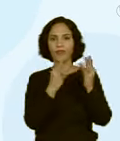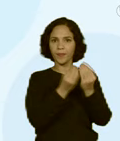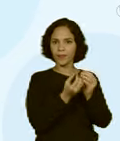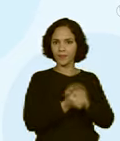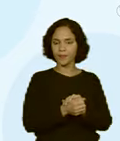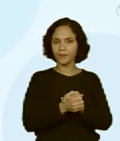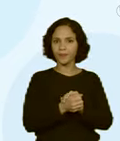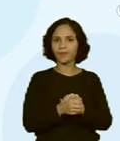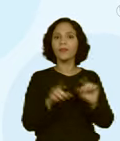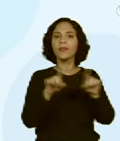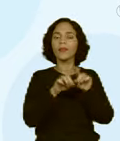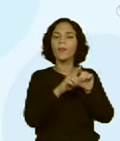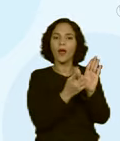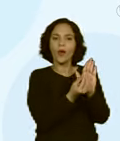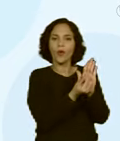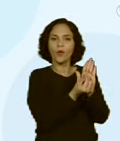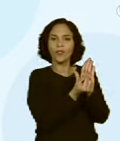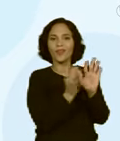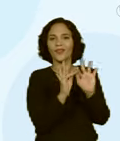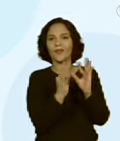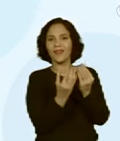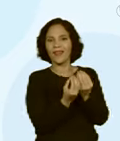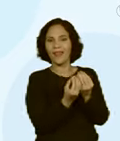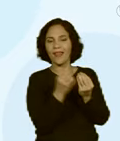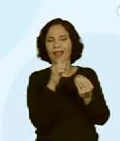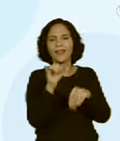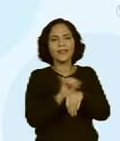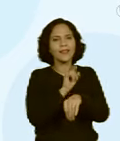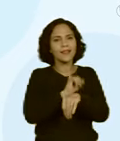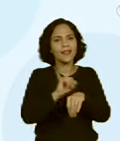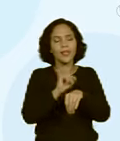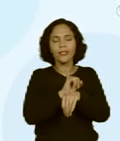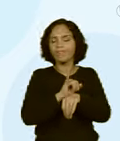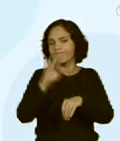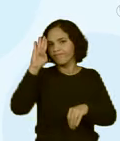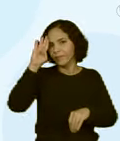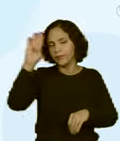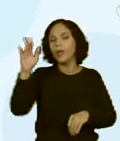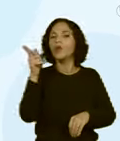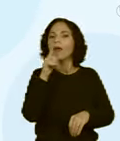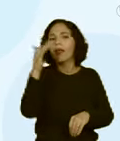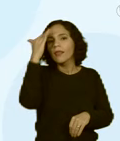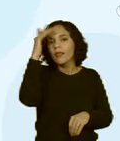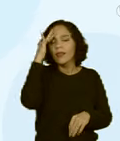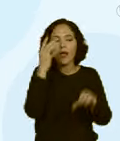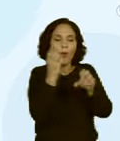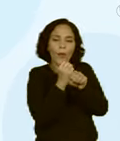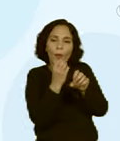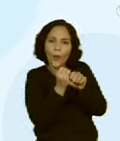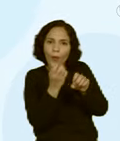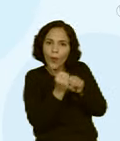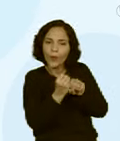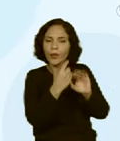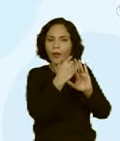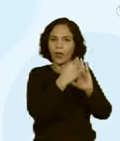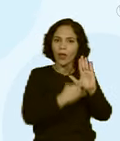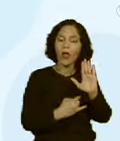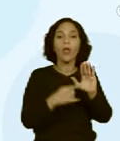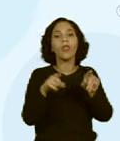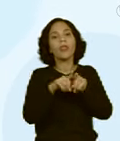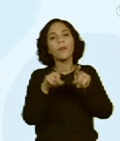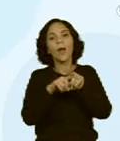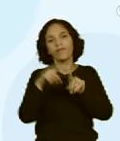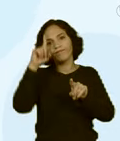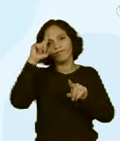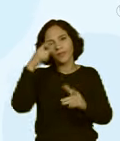Nós falamos sobre o orçamento familiar, que é uma ferramenta essencial para entender as nossas contas e tomar boas